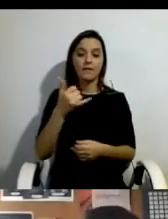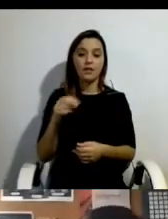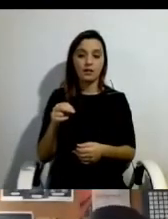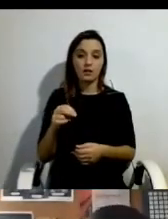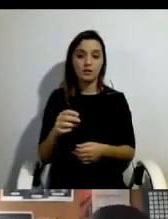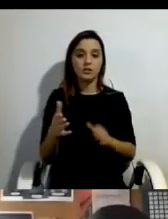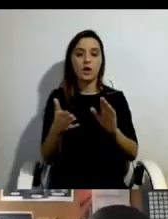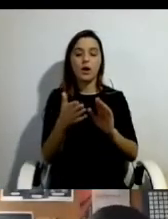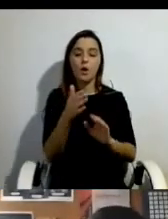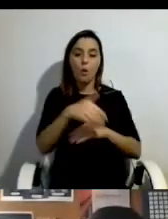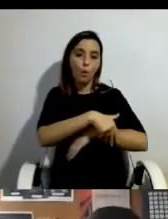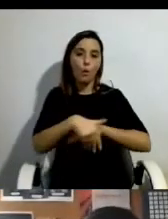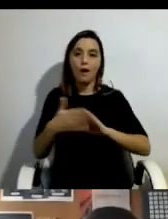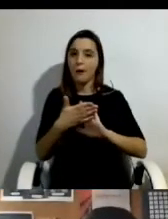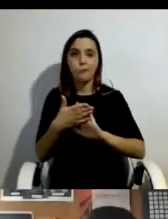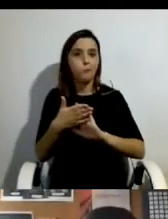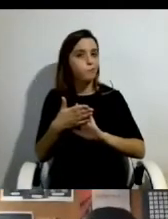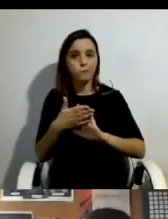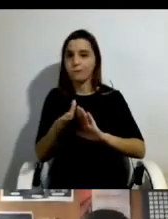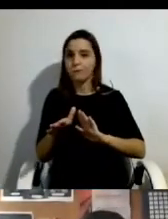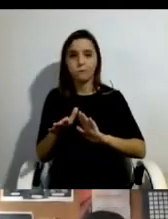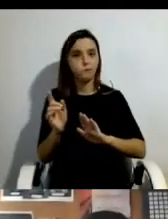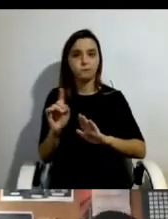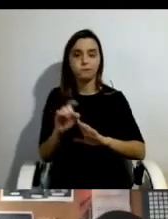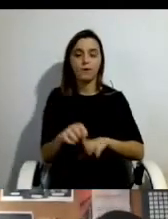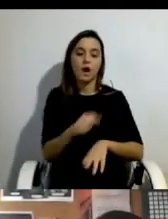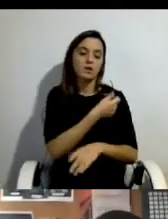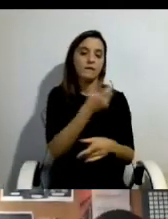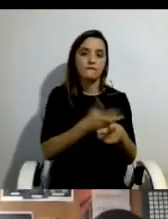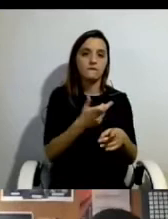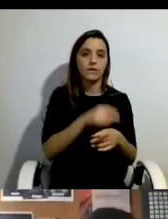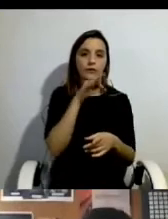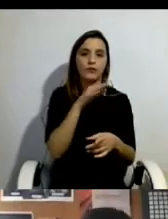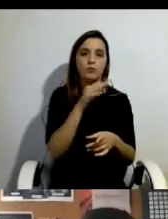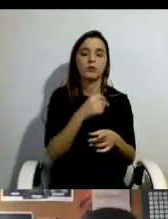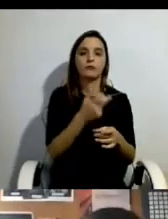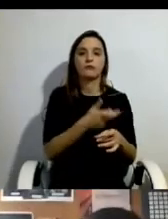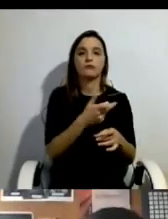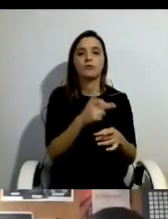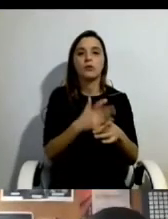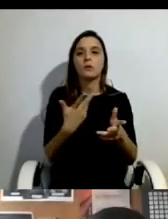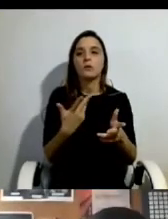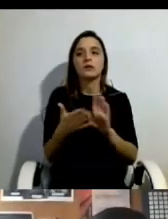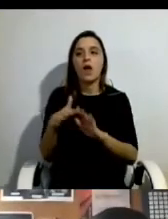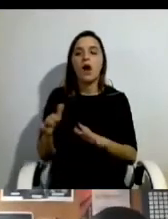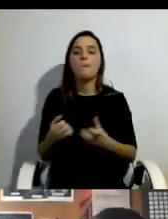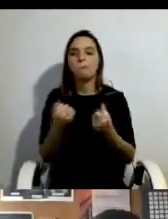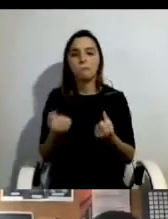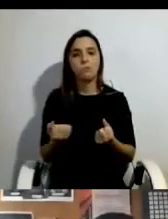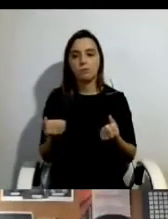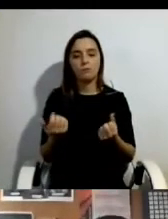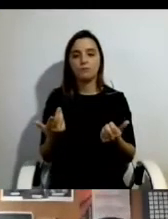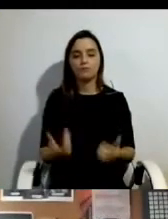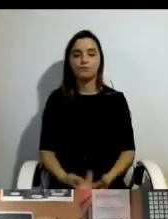rua, não é? Fechado na sua habitação, com a sua família, sem qualquer tipo de possibilidade de sair de casa.